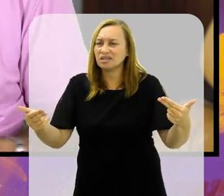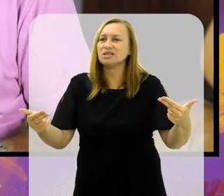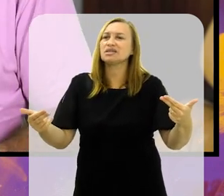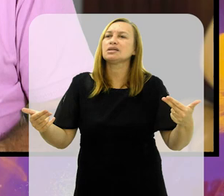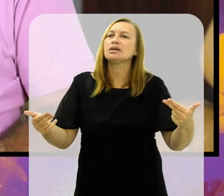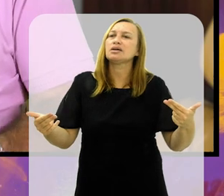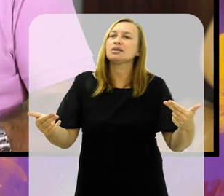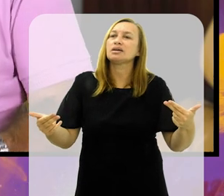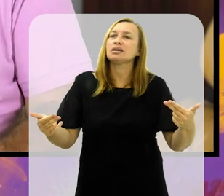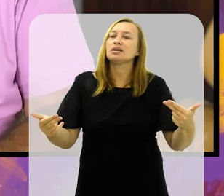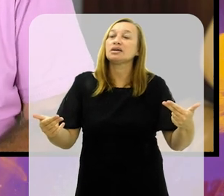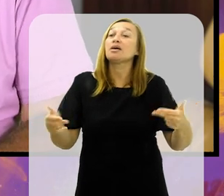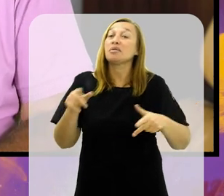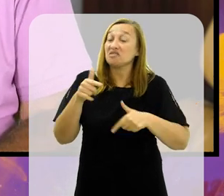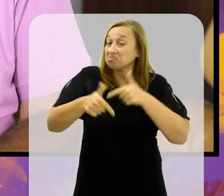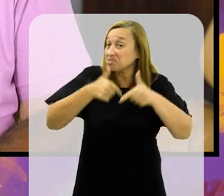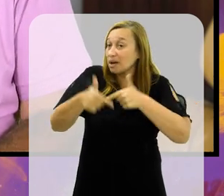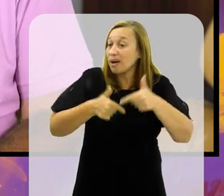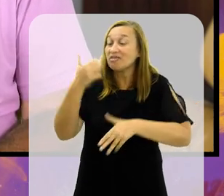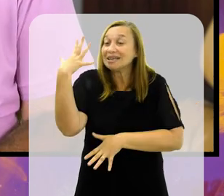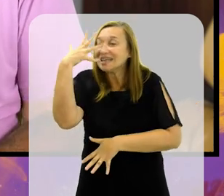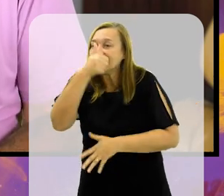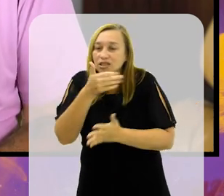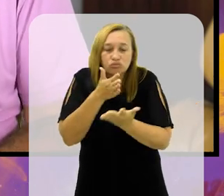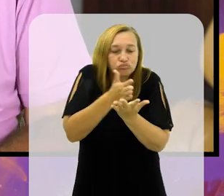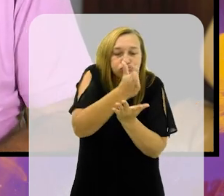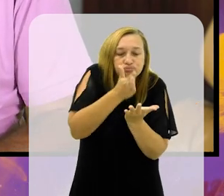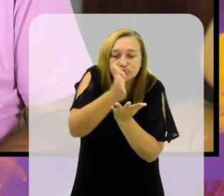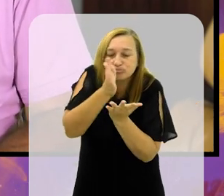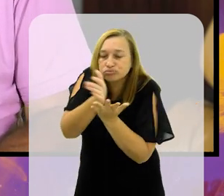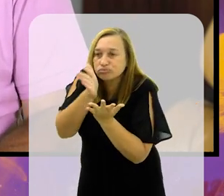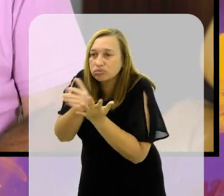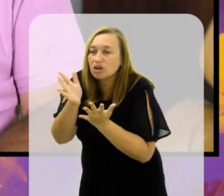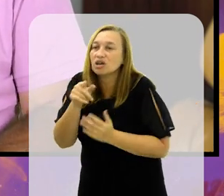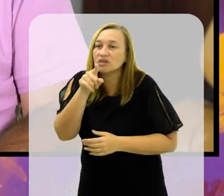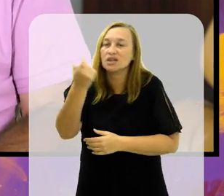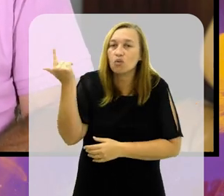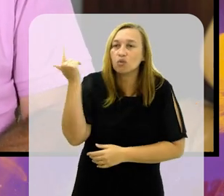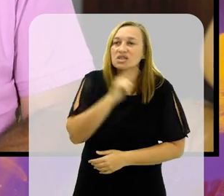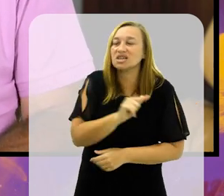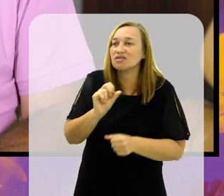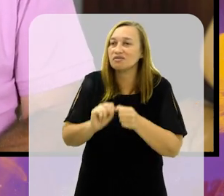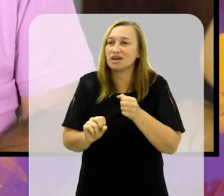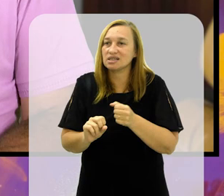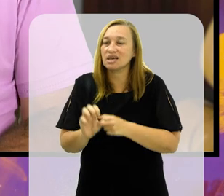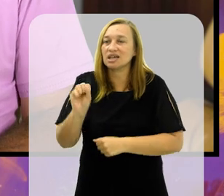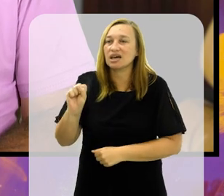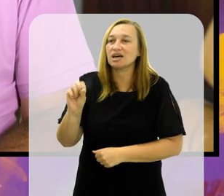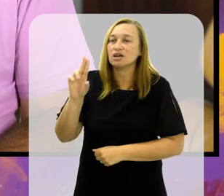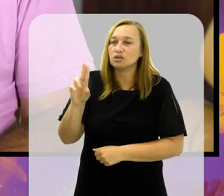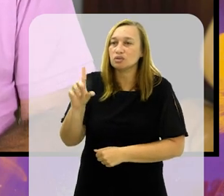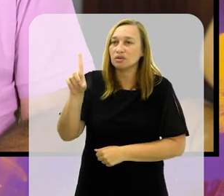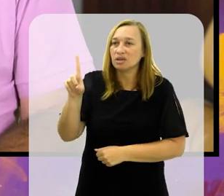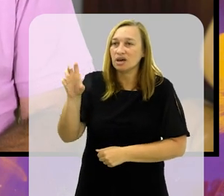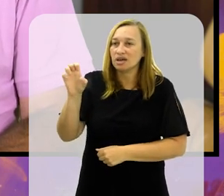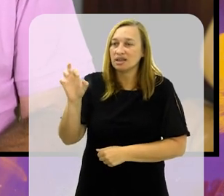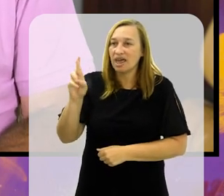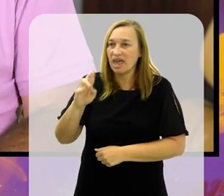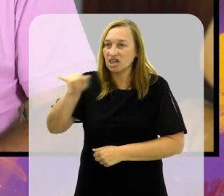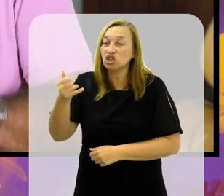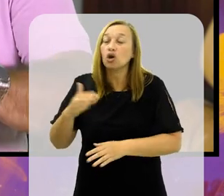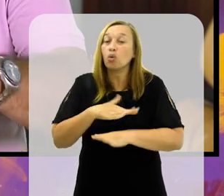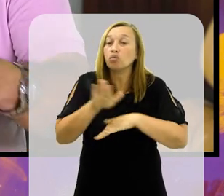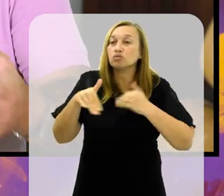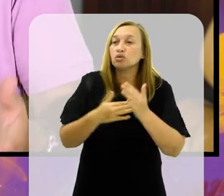a área esportiva em todas as modalidades para fazer esse trabalho muito bonito, exemplar, que você tem conseguido fazer aí